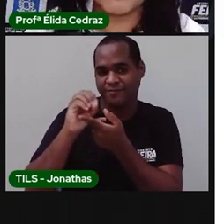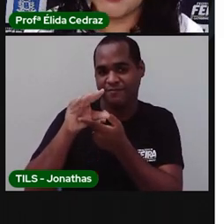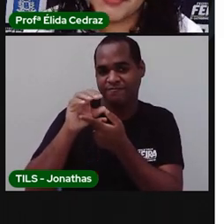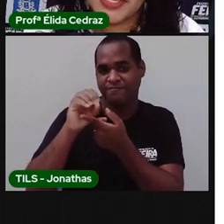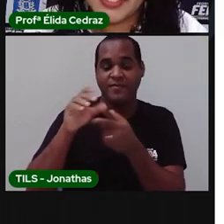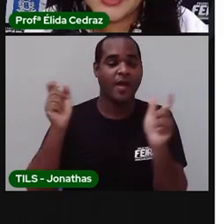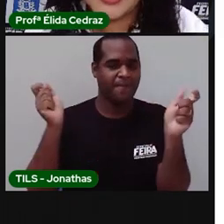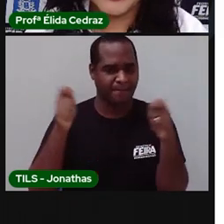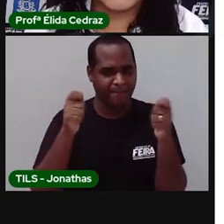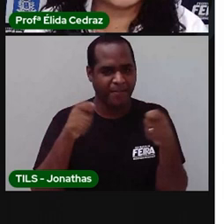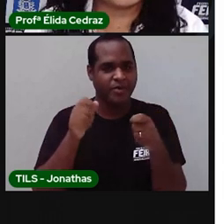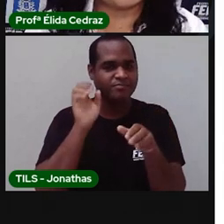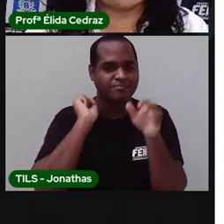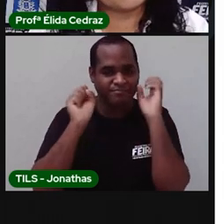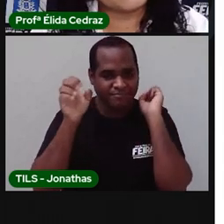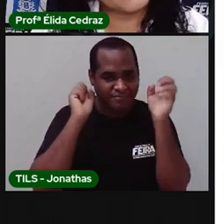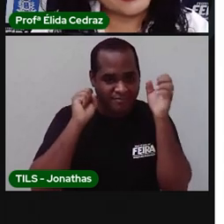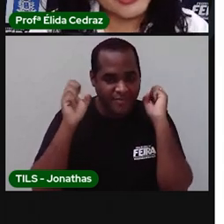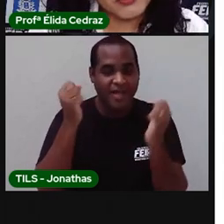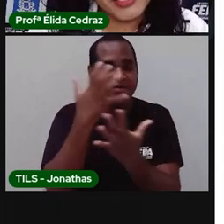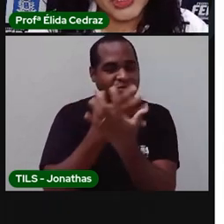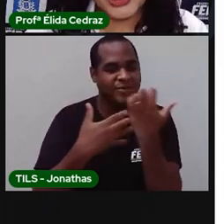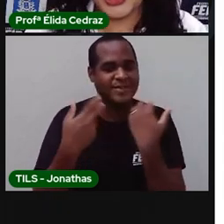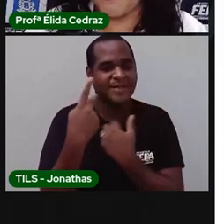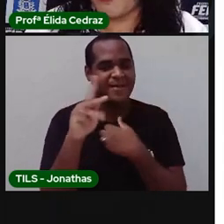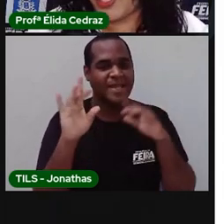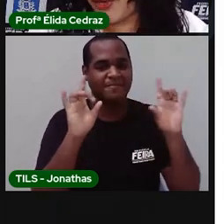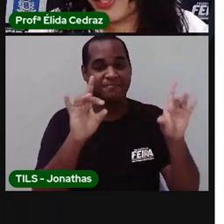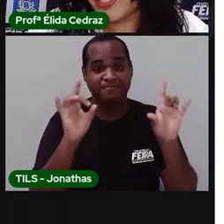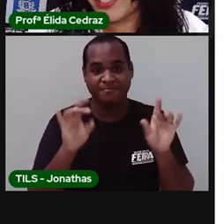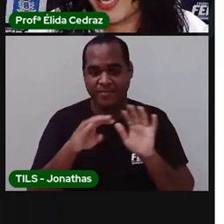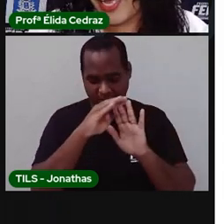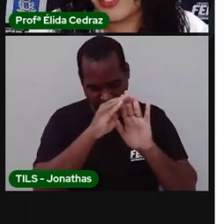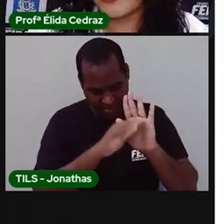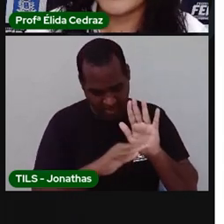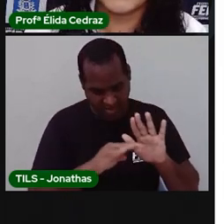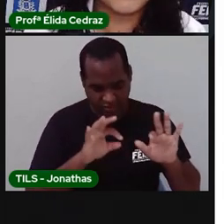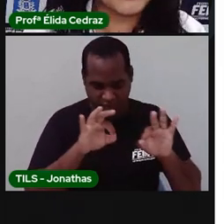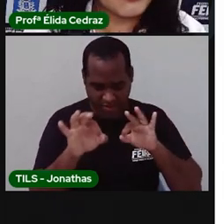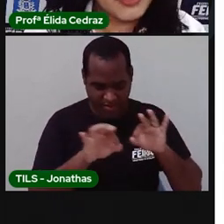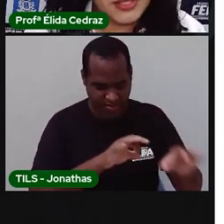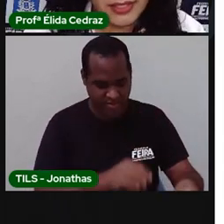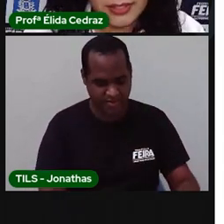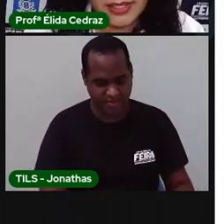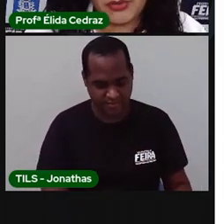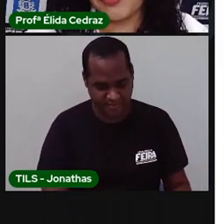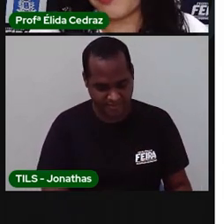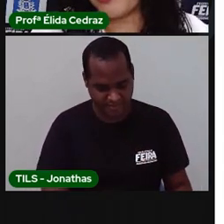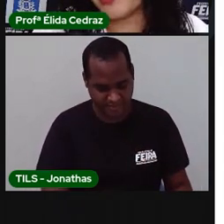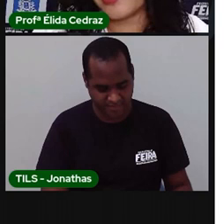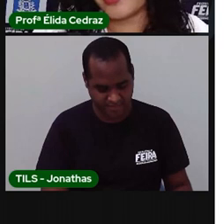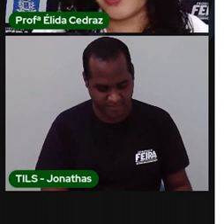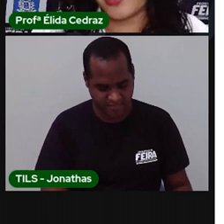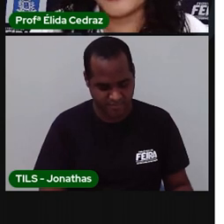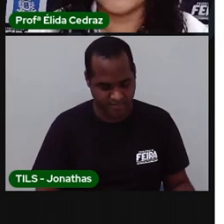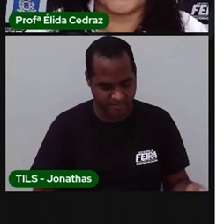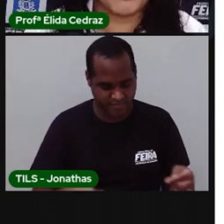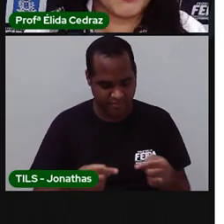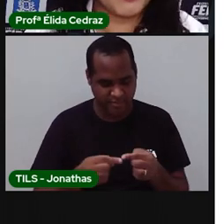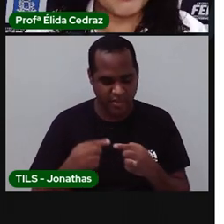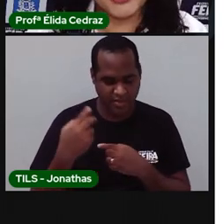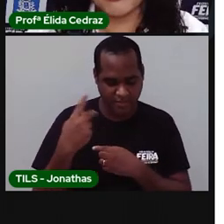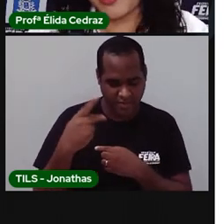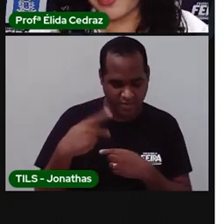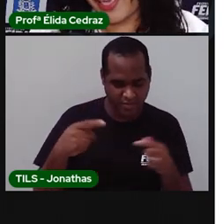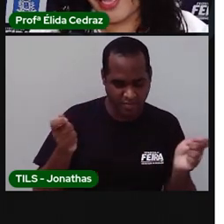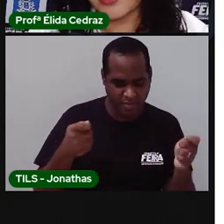músicas preferidas. Então aí você deixa a sua listinha bem organizada. E quando você quiser ouvir, poder acessar. Que o